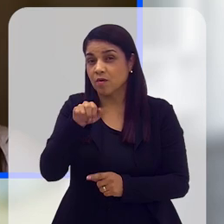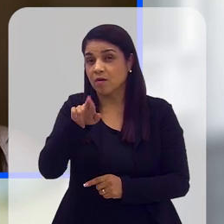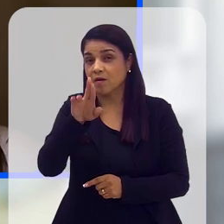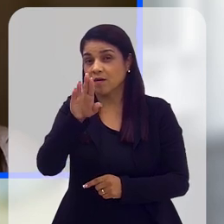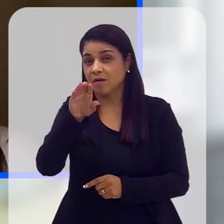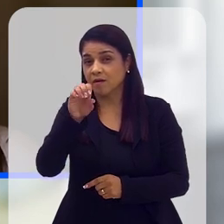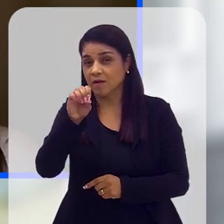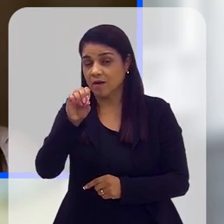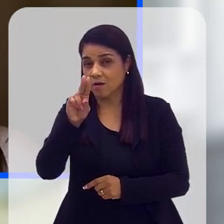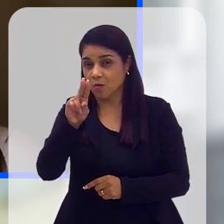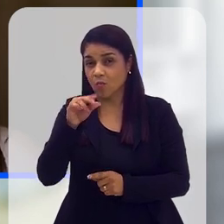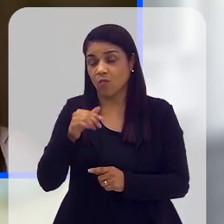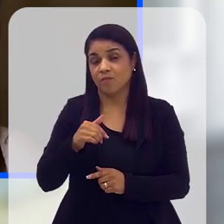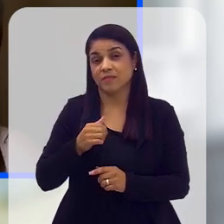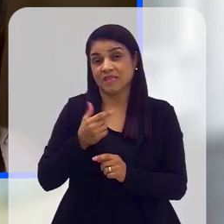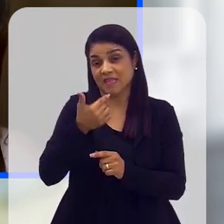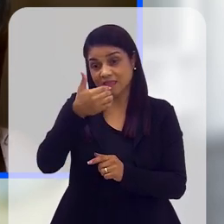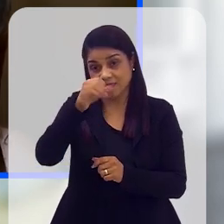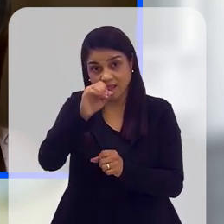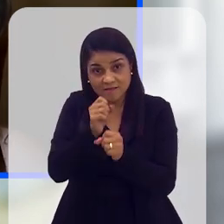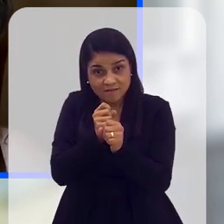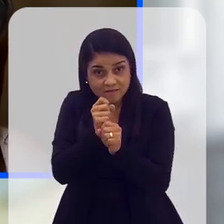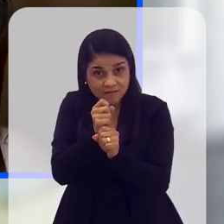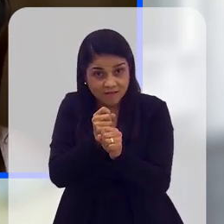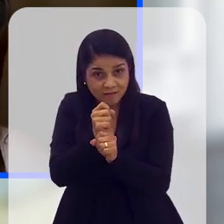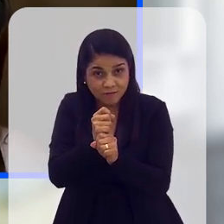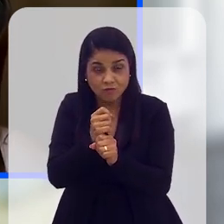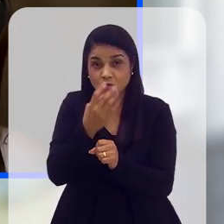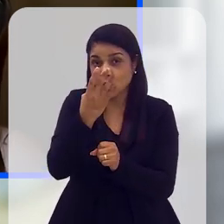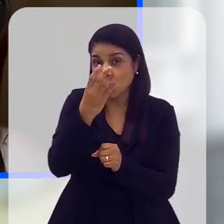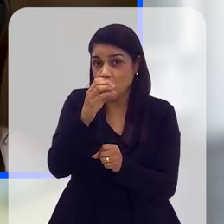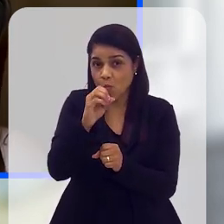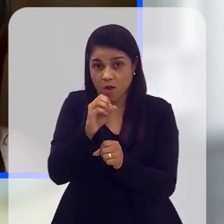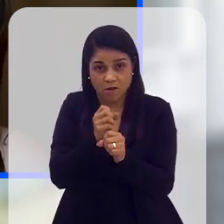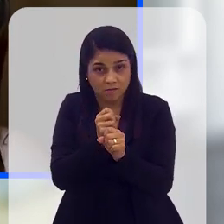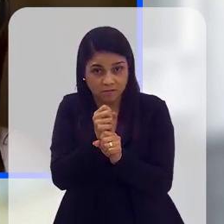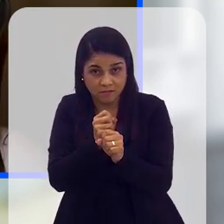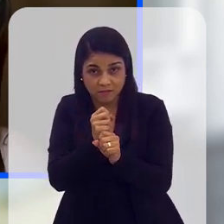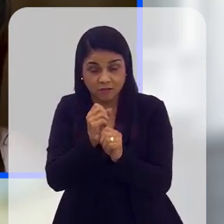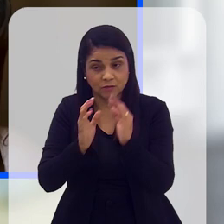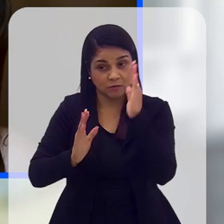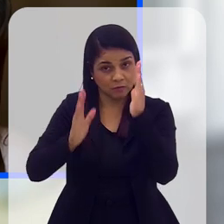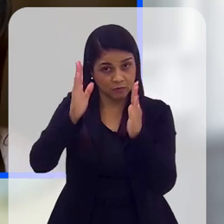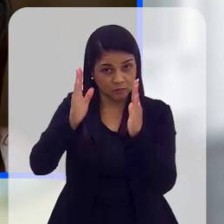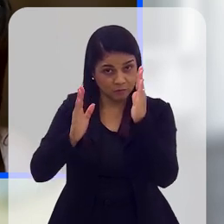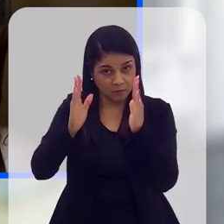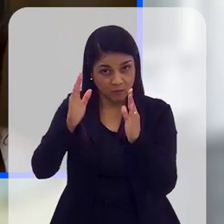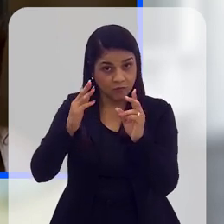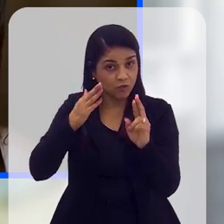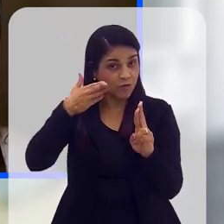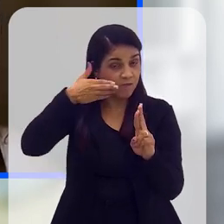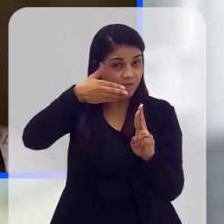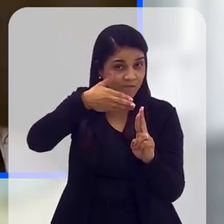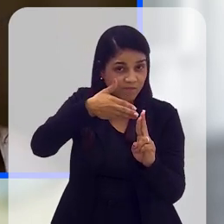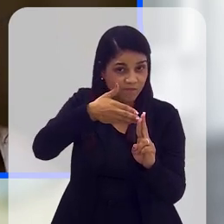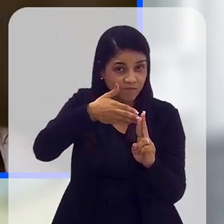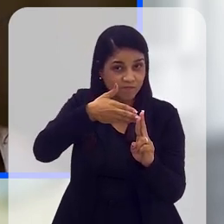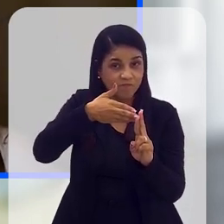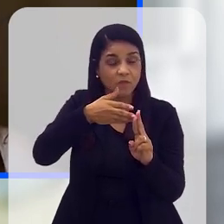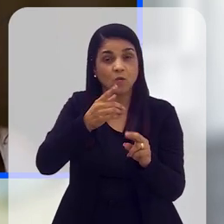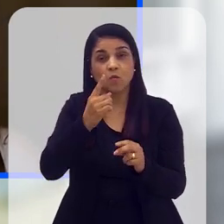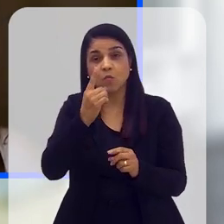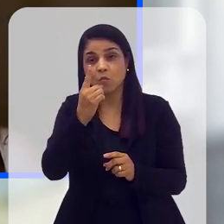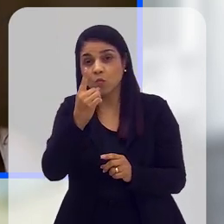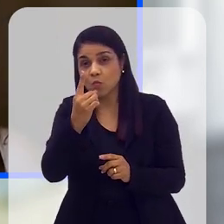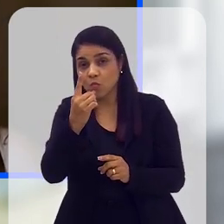médio, um grau na temperatura média, especial global, terrestre, marítima, combinado, em relação a esse período de referência, ele vai, na melhor